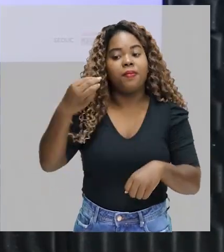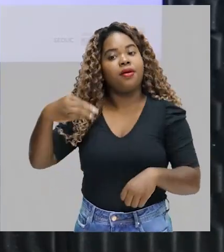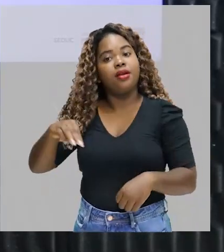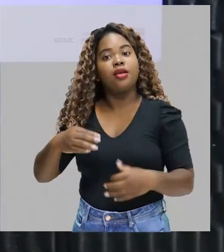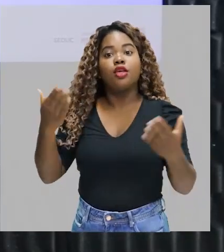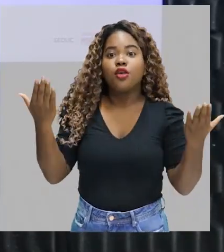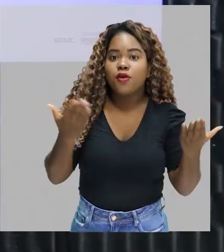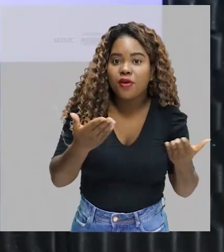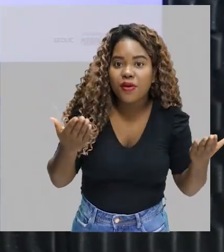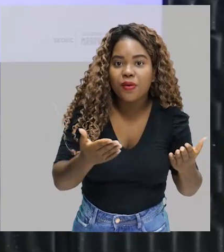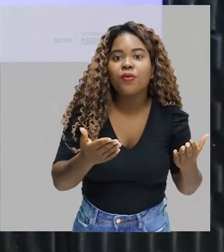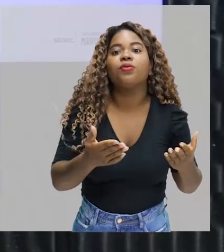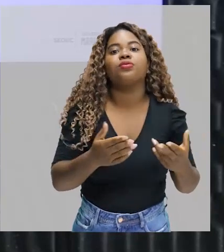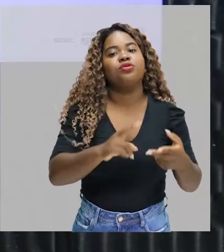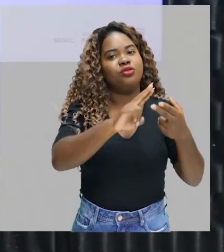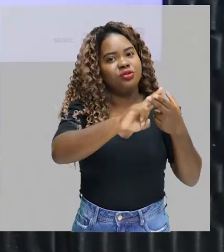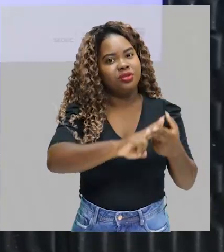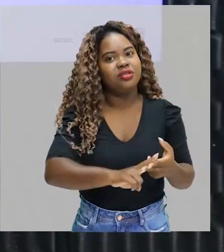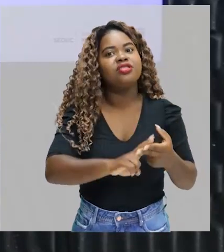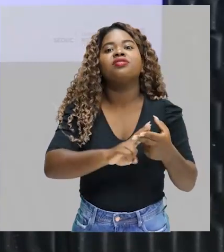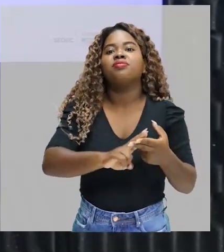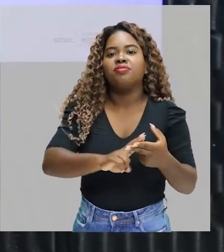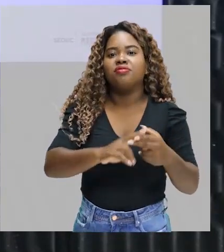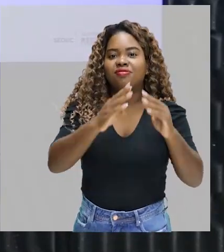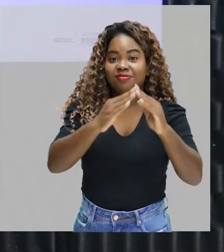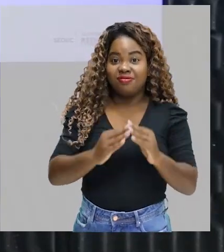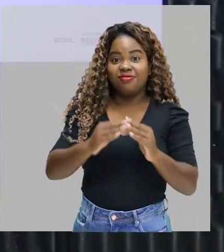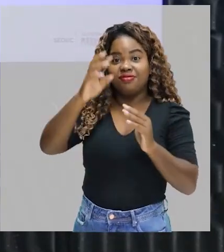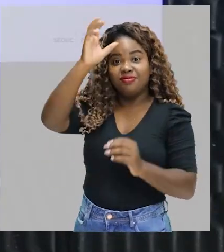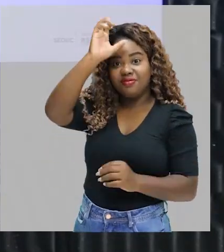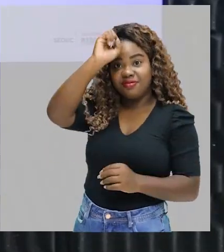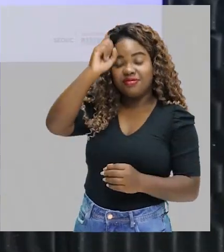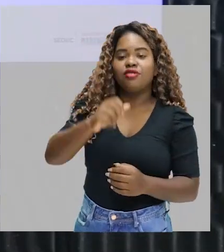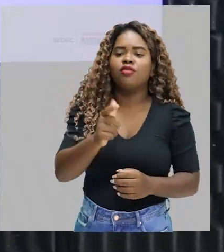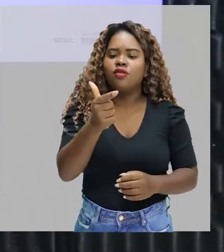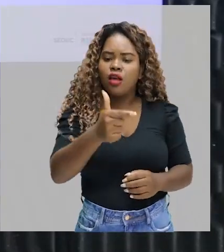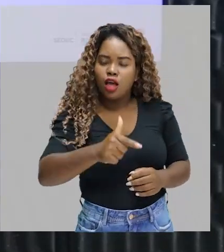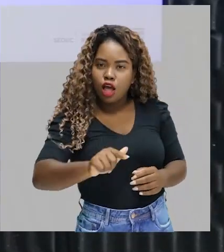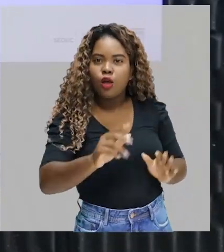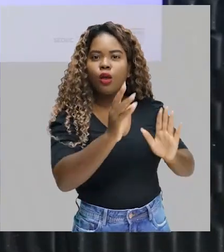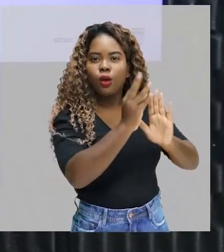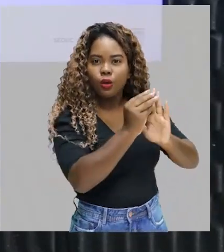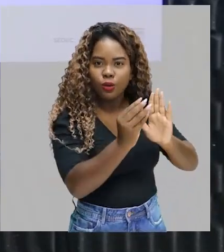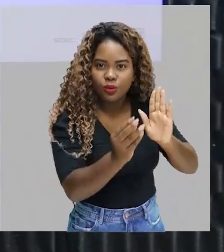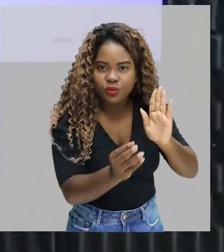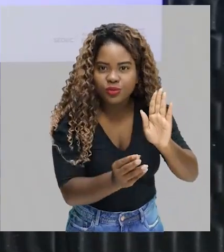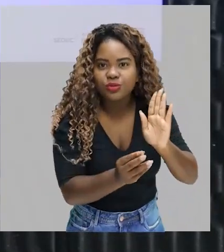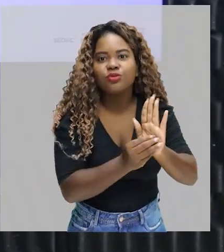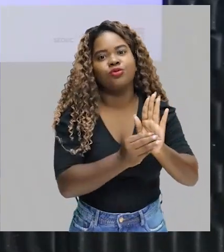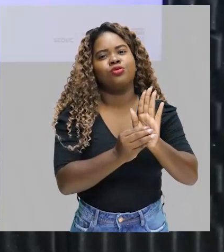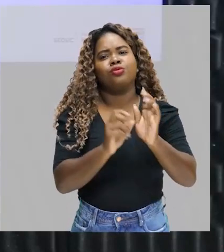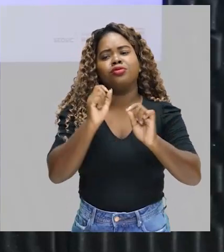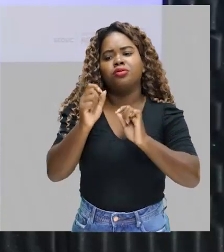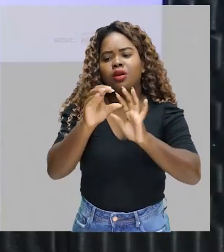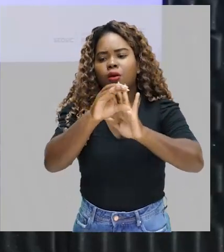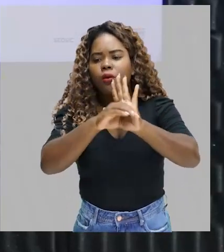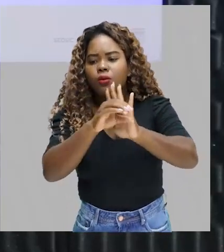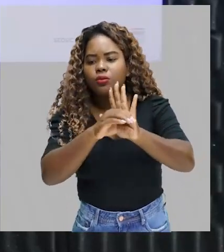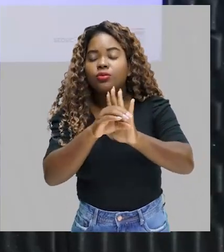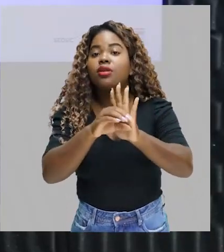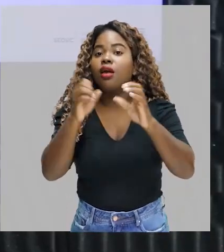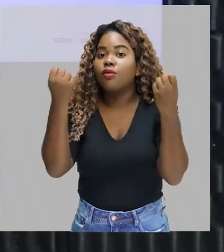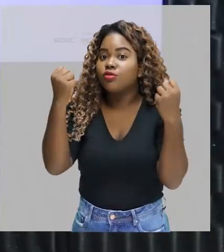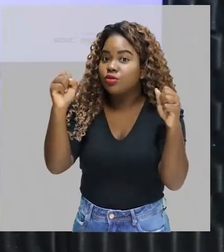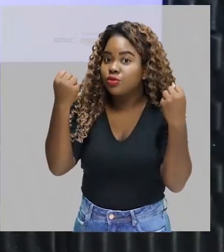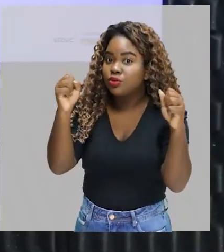de hoje do nosso projeto Fiquem em Casa Aprendendo, nós iremos dar continuidade a esses conceitos de educação física